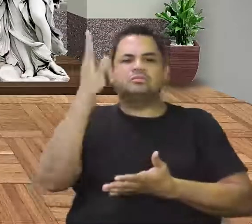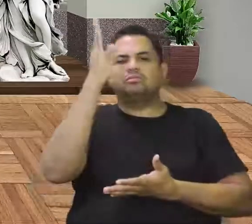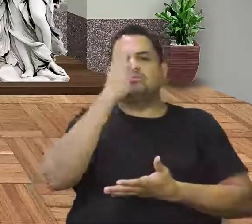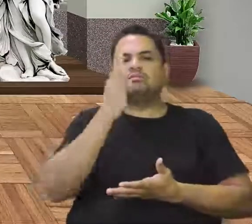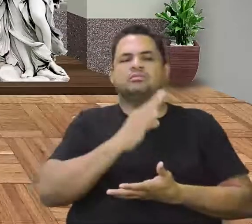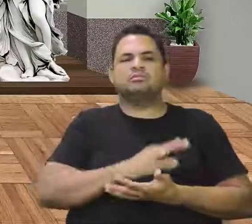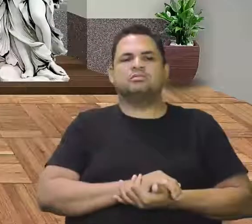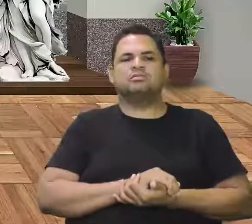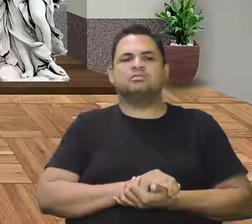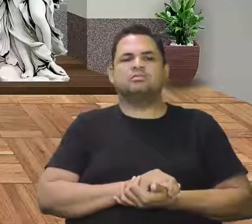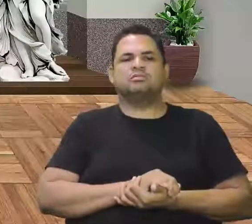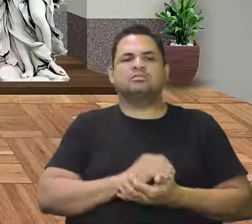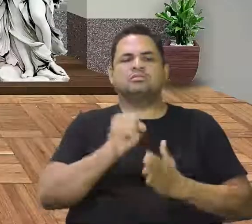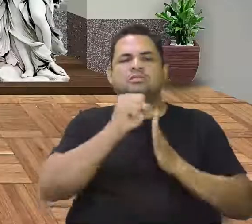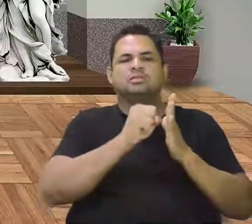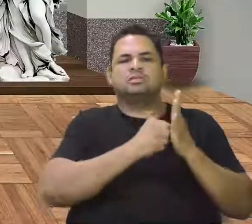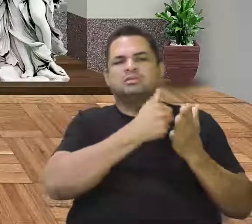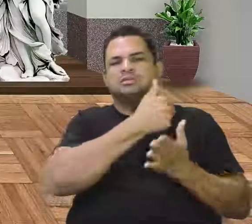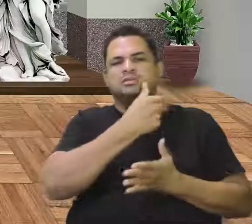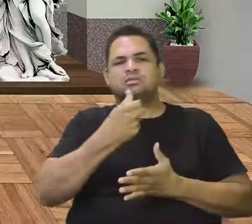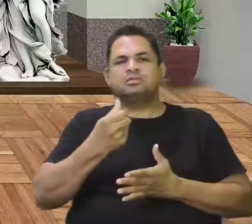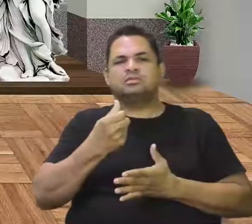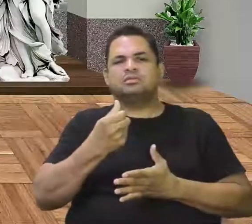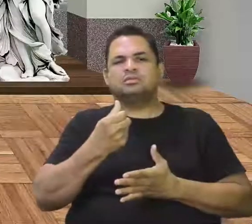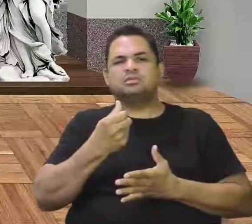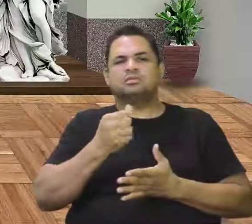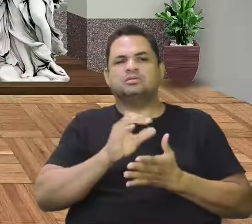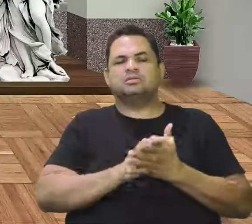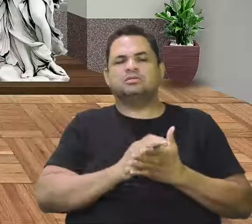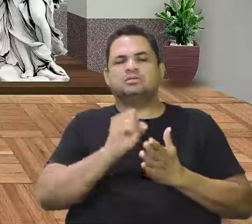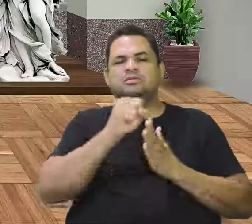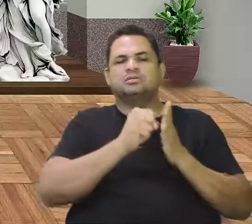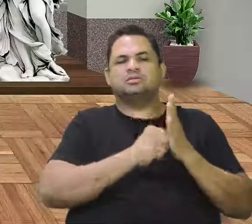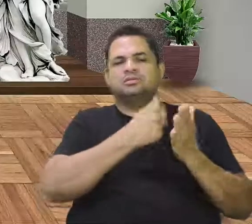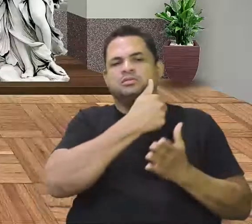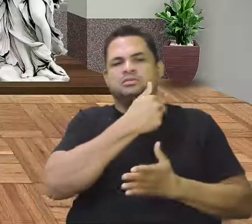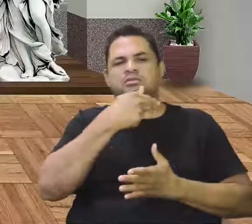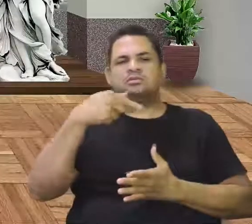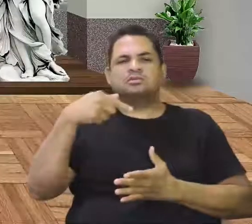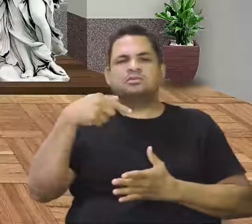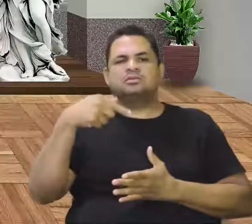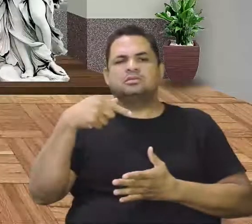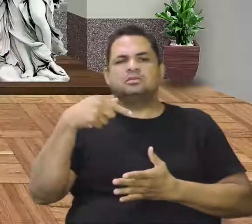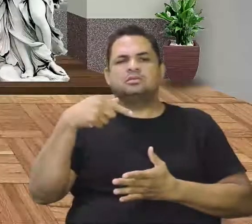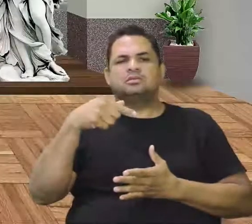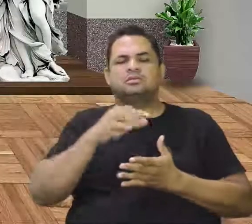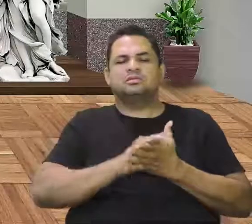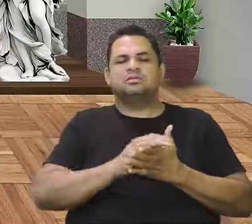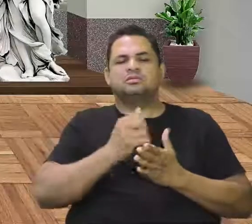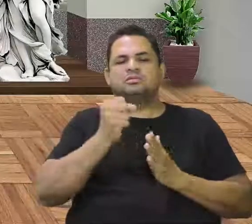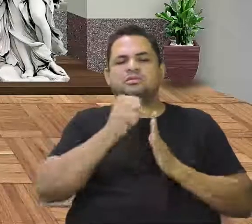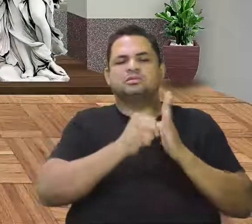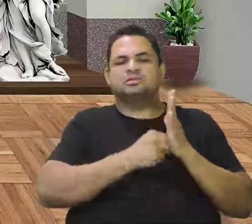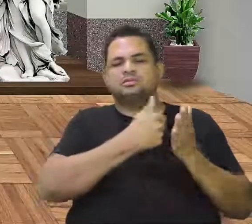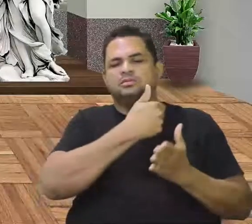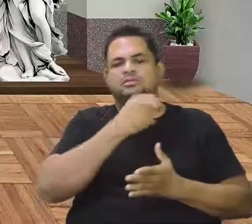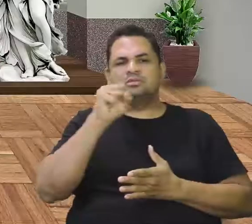Século XVI. Aí século XVII. Século XVIII.